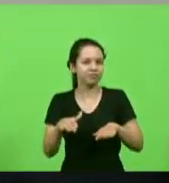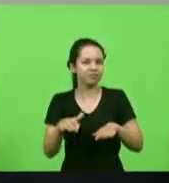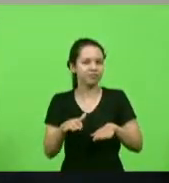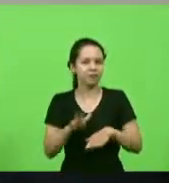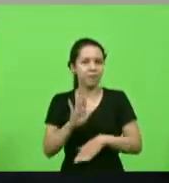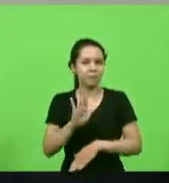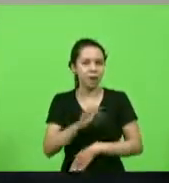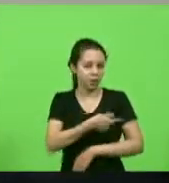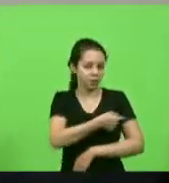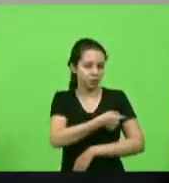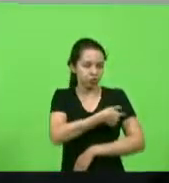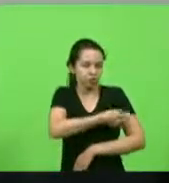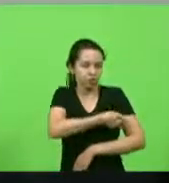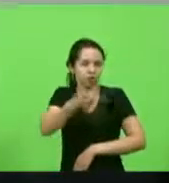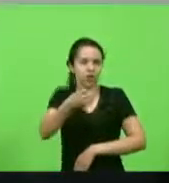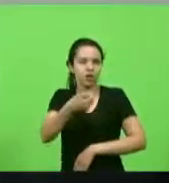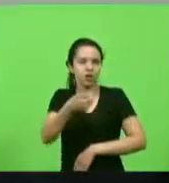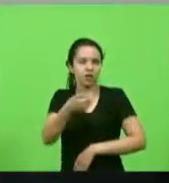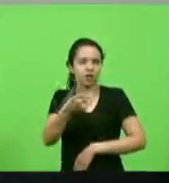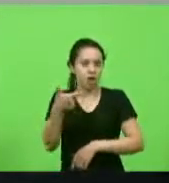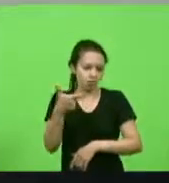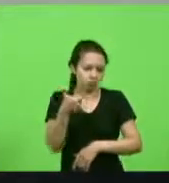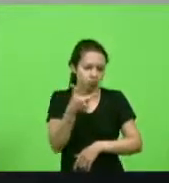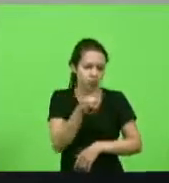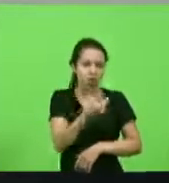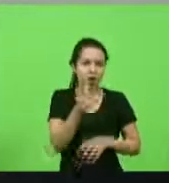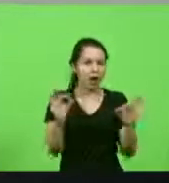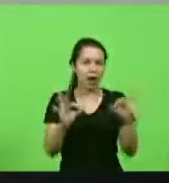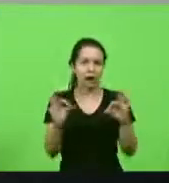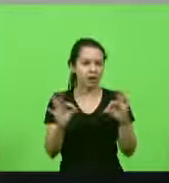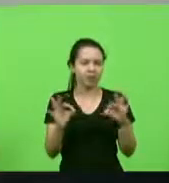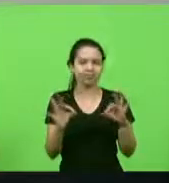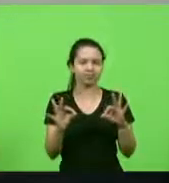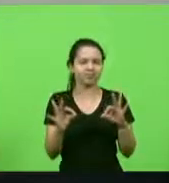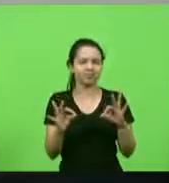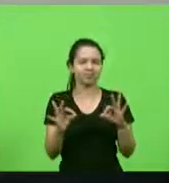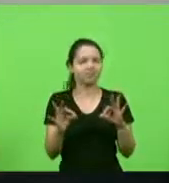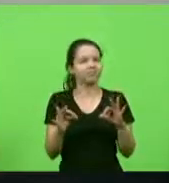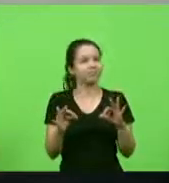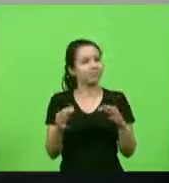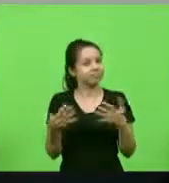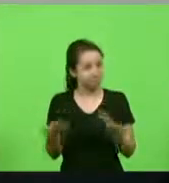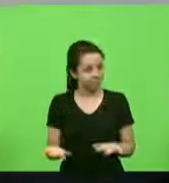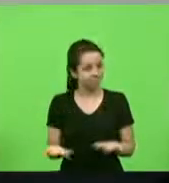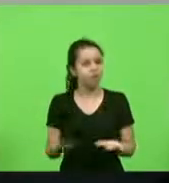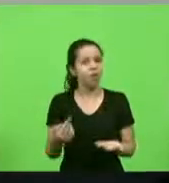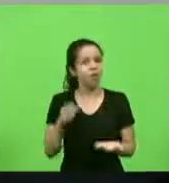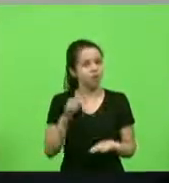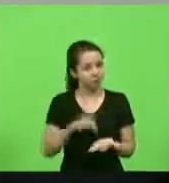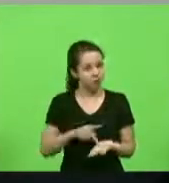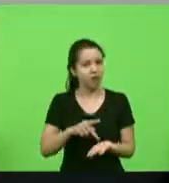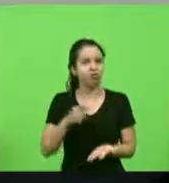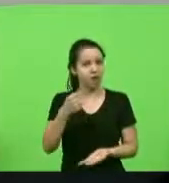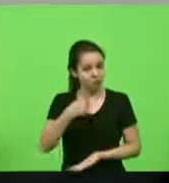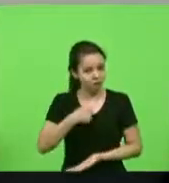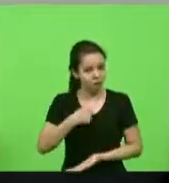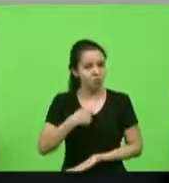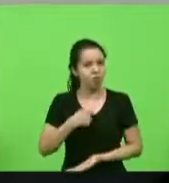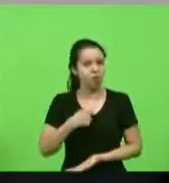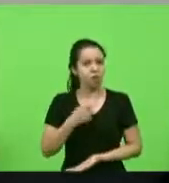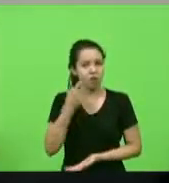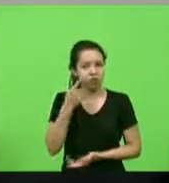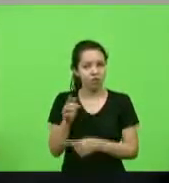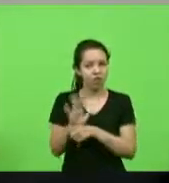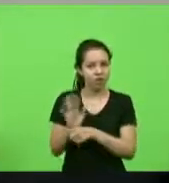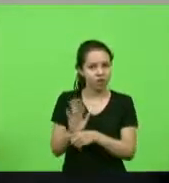tira a agulha e não imunizou então realmente eu pelo vídeo o sotaque